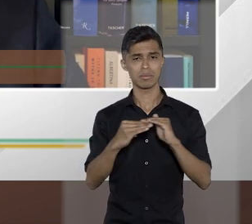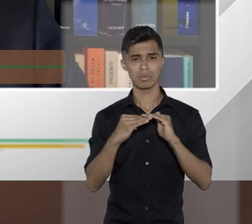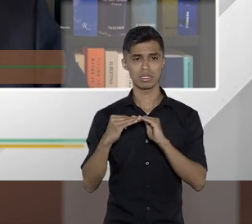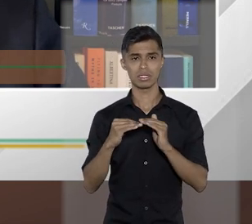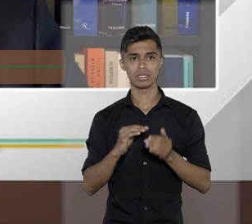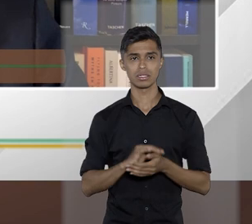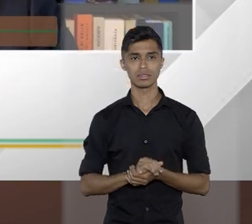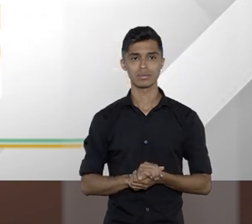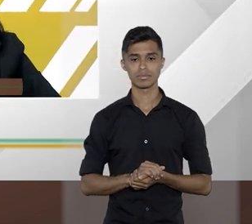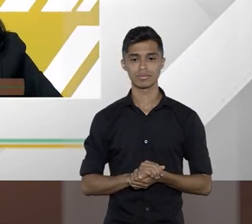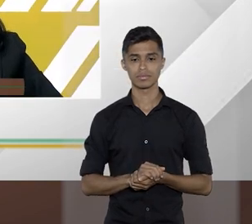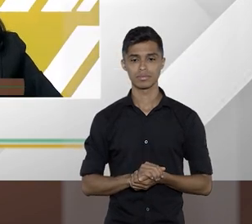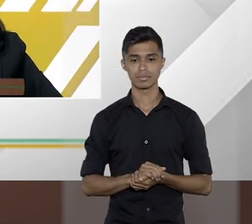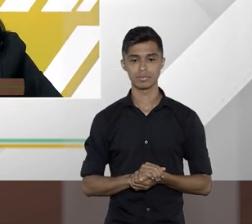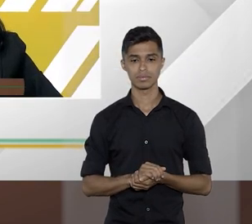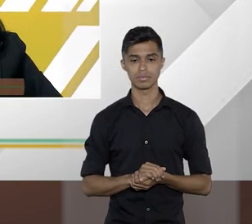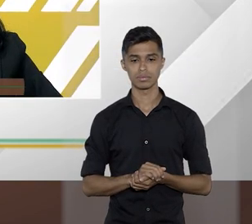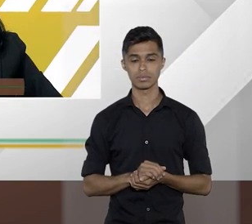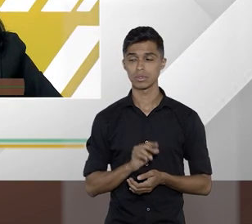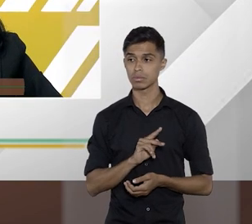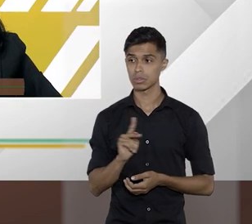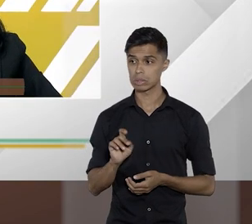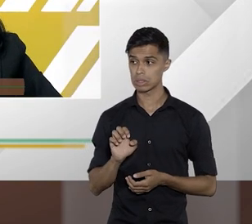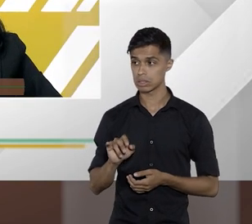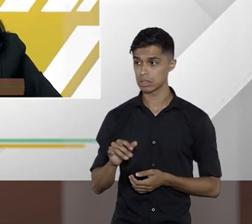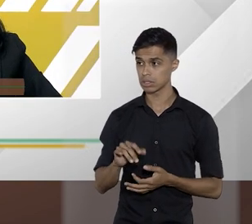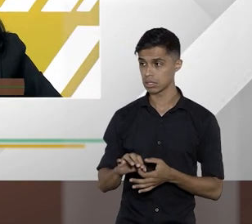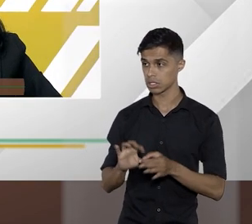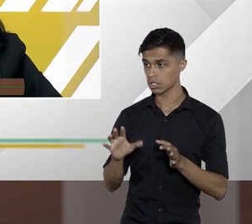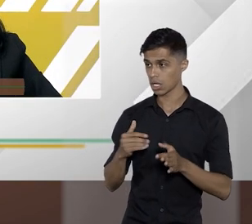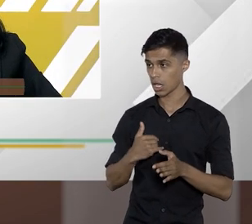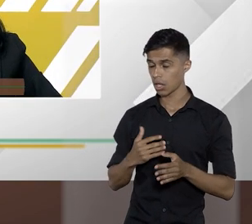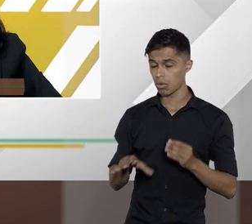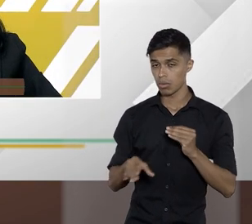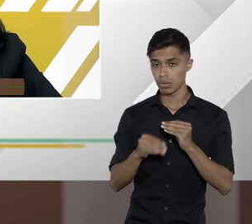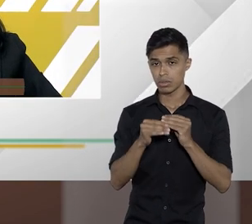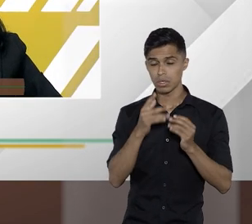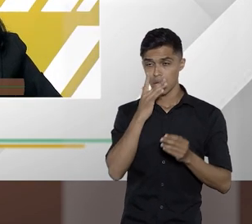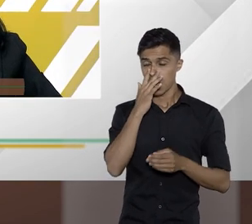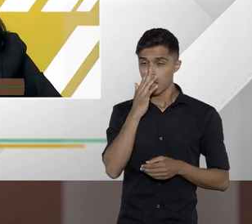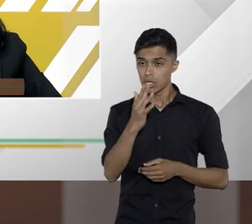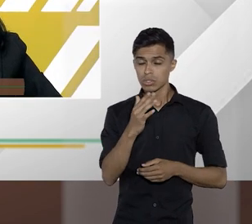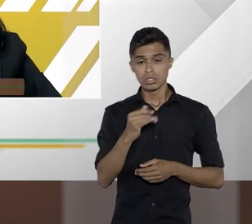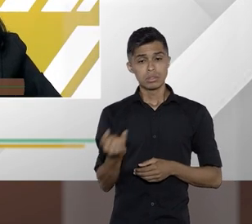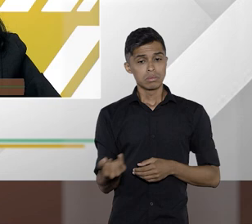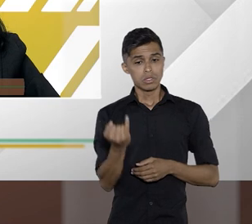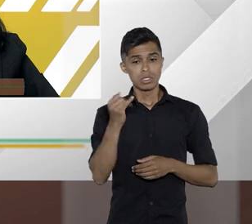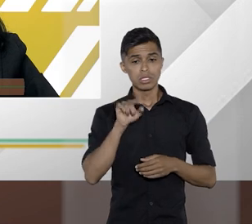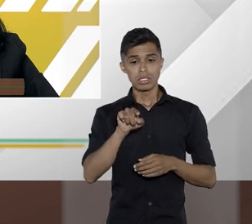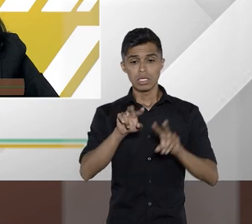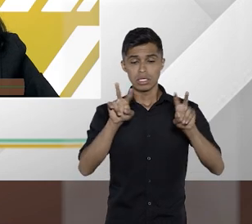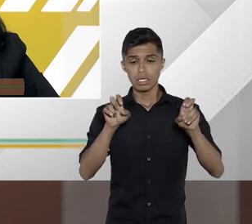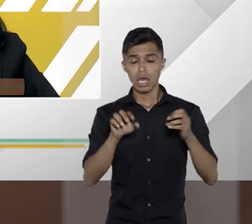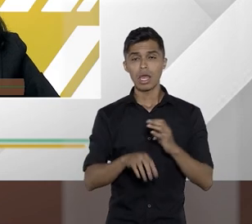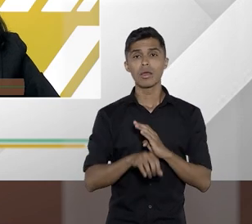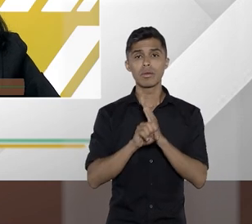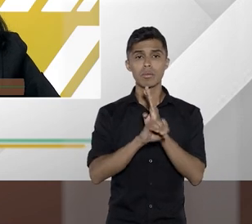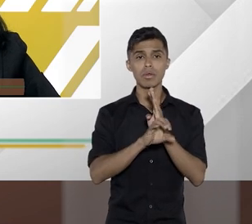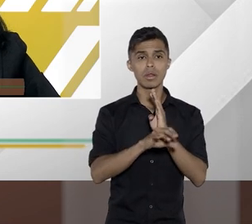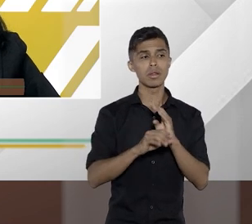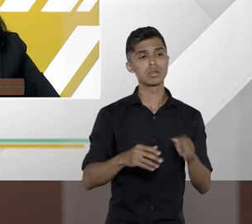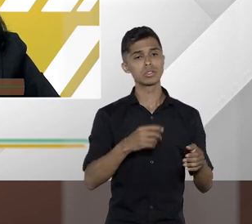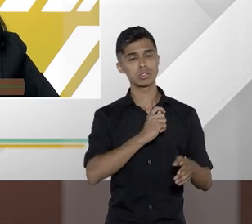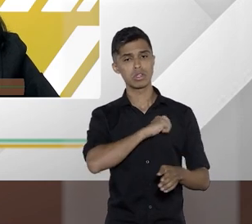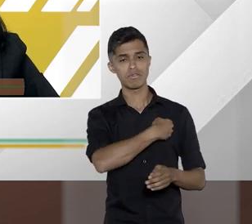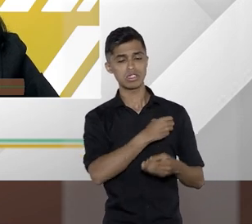Tiago. Professor, até se me permite, eu acho importantíssima essa questão da publicidade de